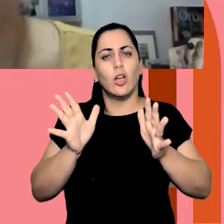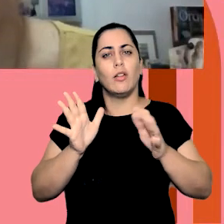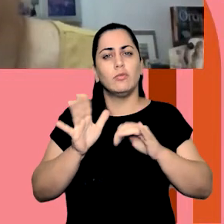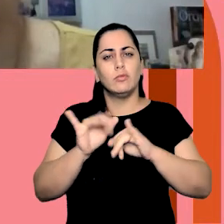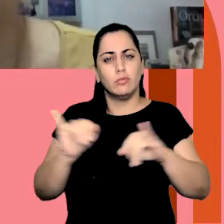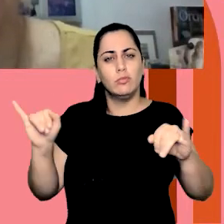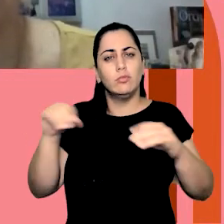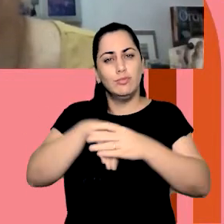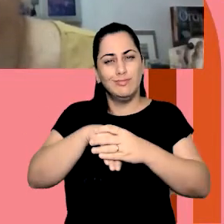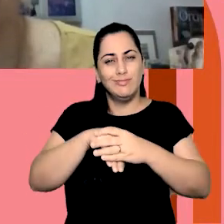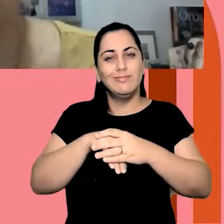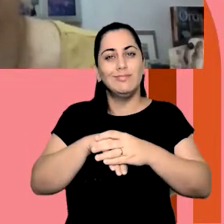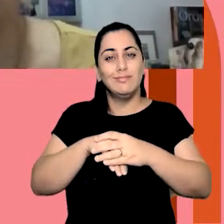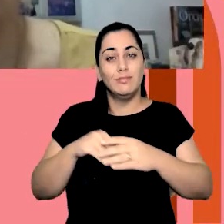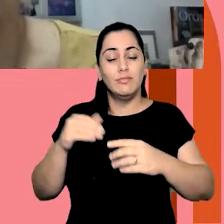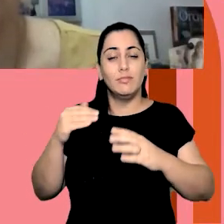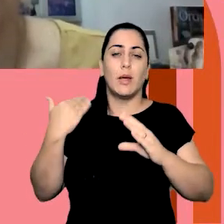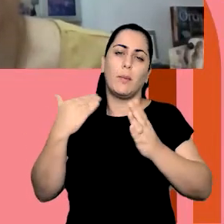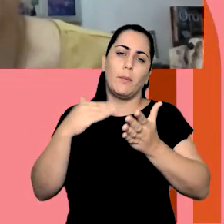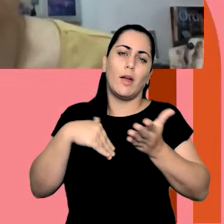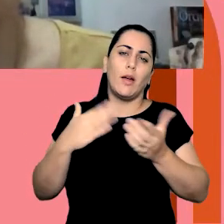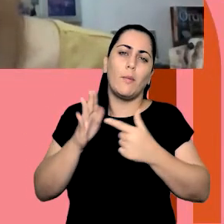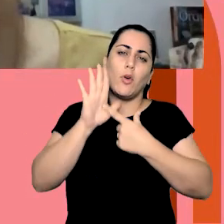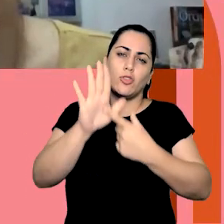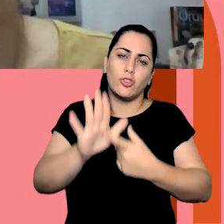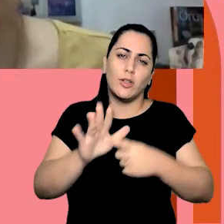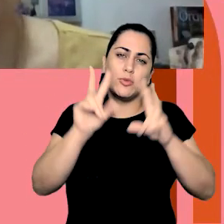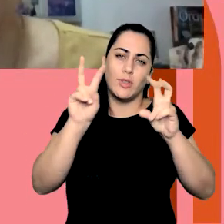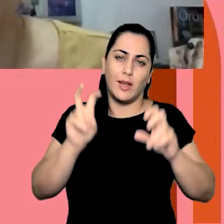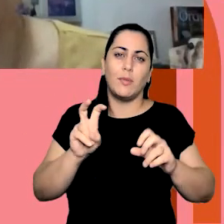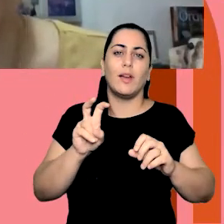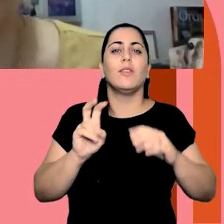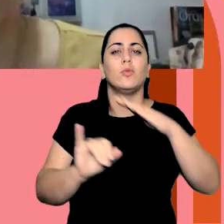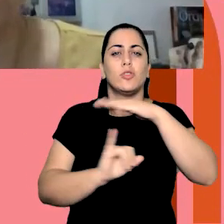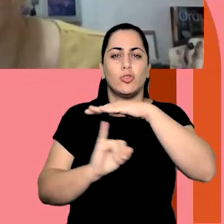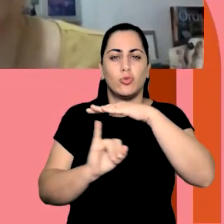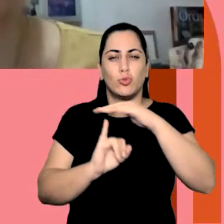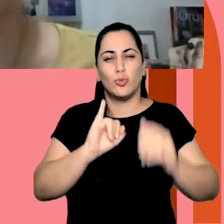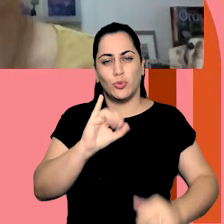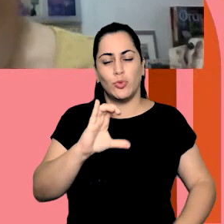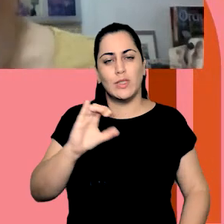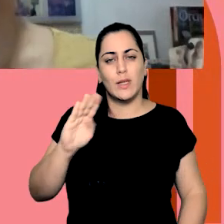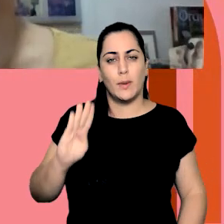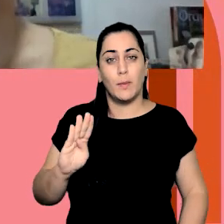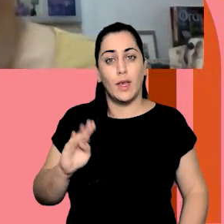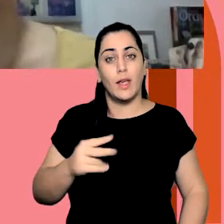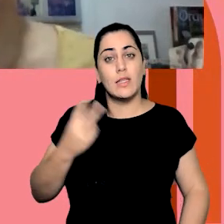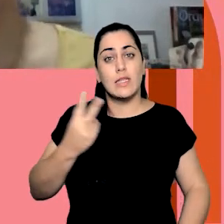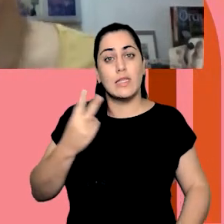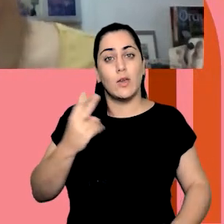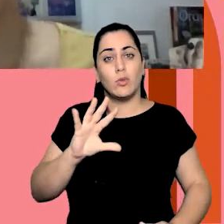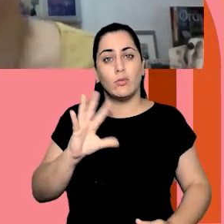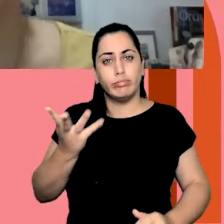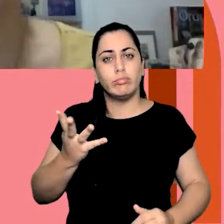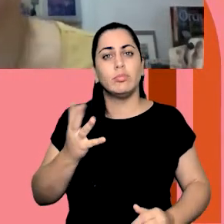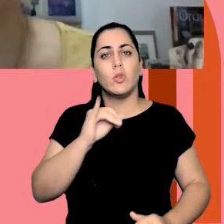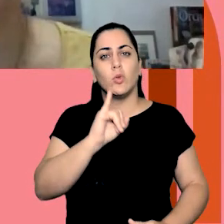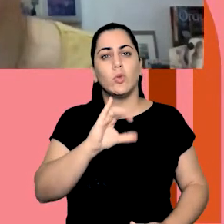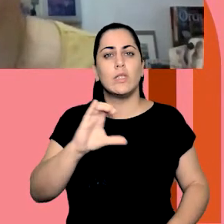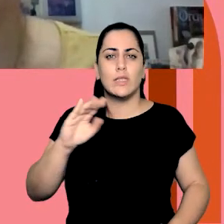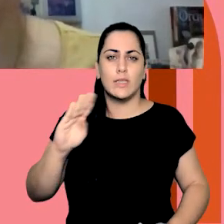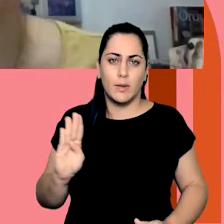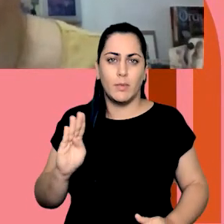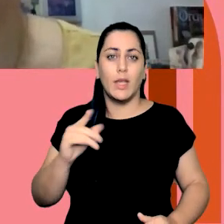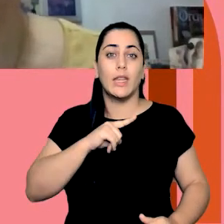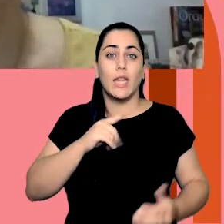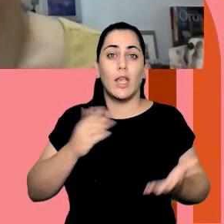mensagem do Instituto nessa semana. É a segunda vez, o segundo momento que o Instituto de Ciências Biomédicas tem